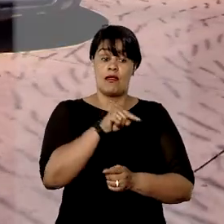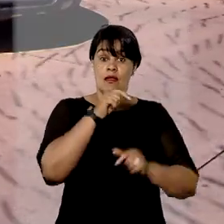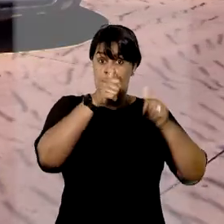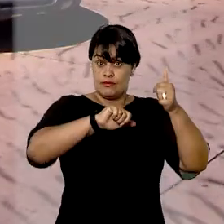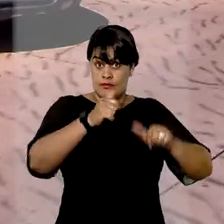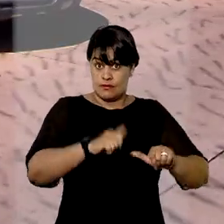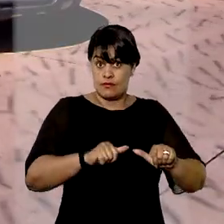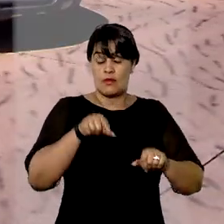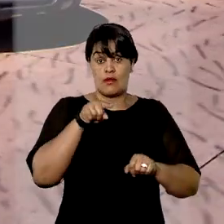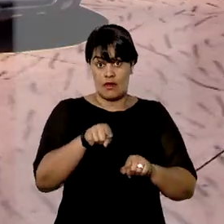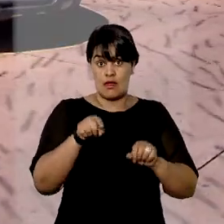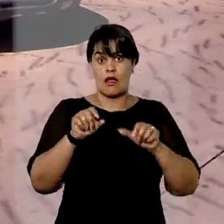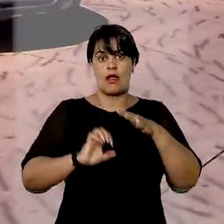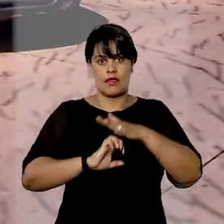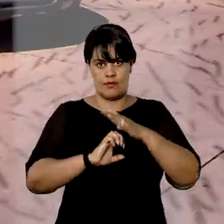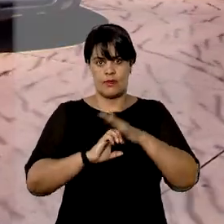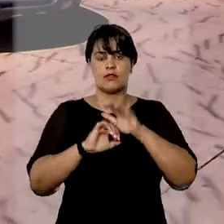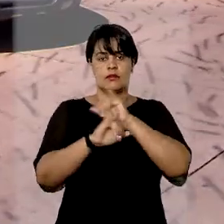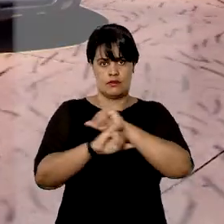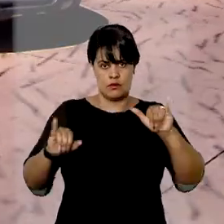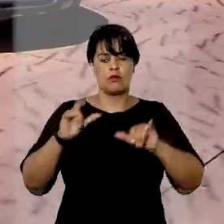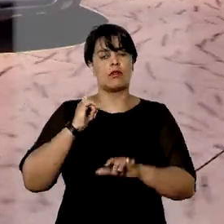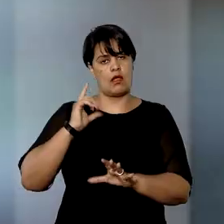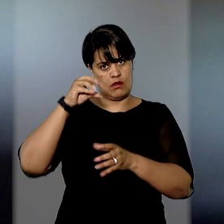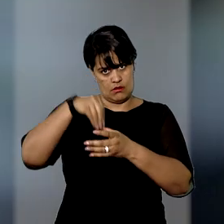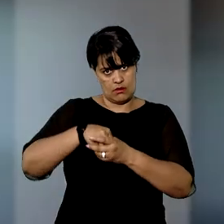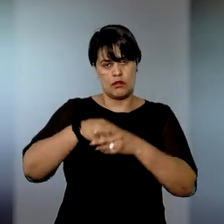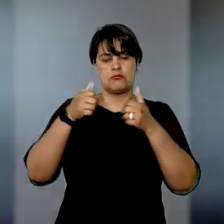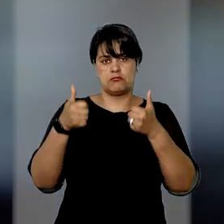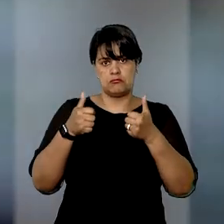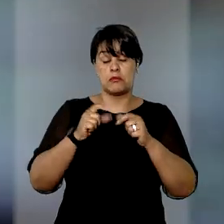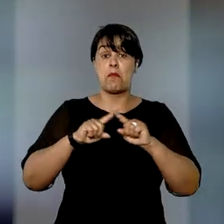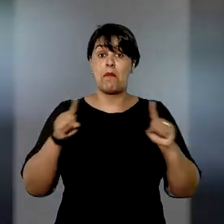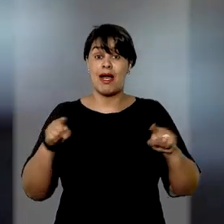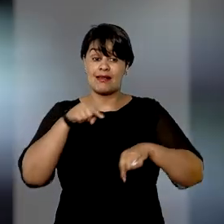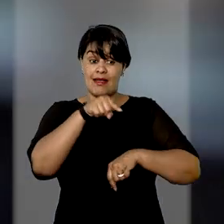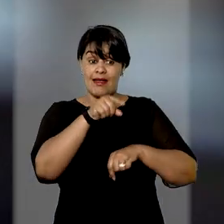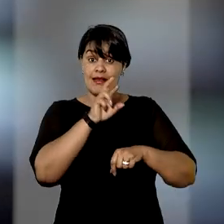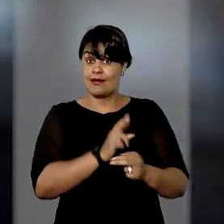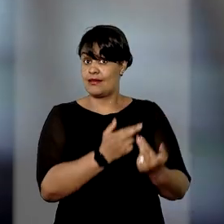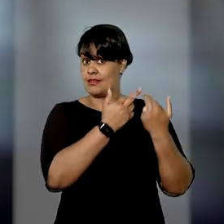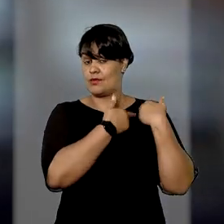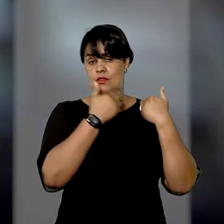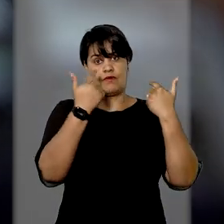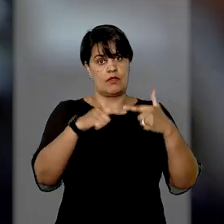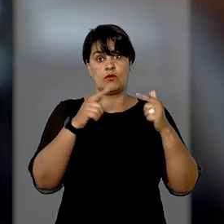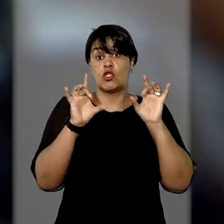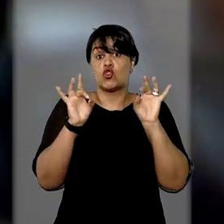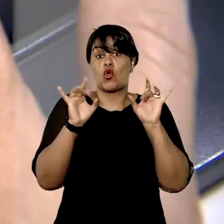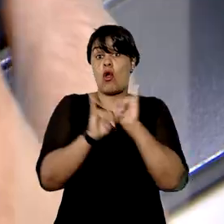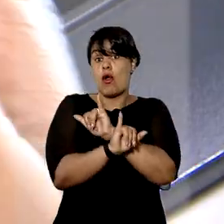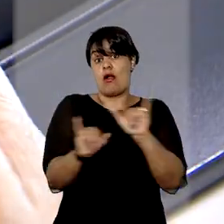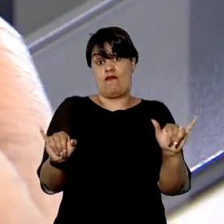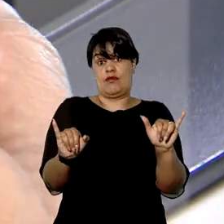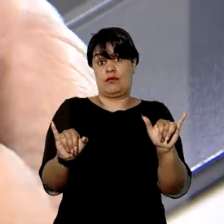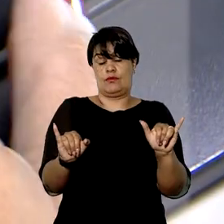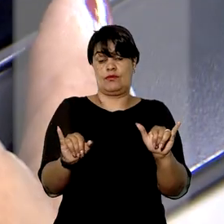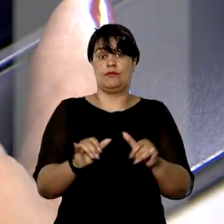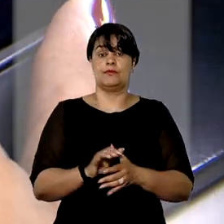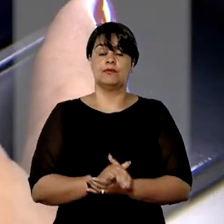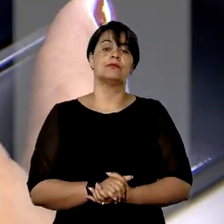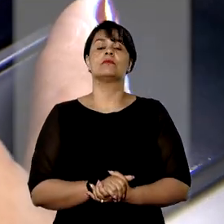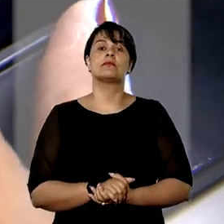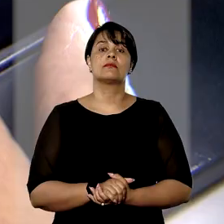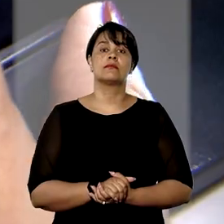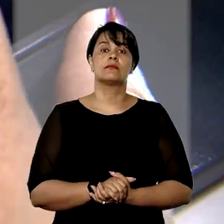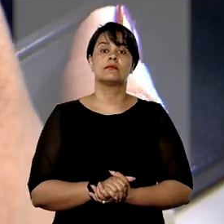de a empresa de anúncios fazer parte da cadeia de consumo, ela atuou somente como um site de classificados, não possuindo